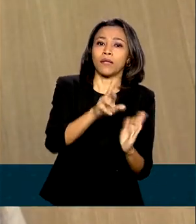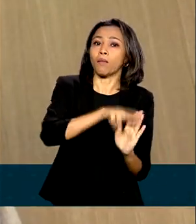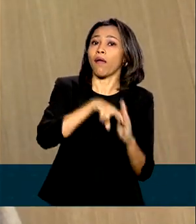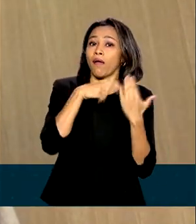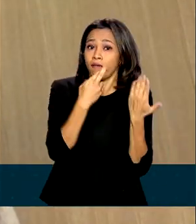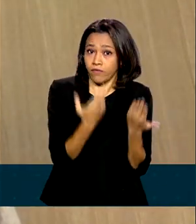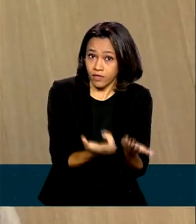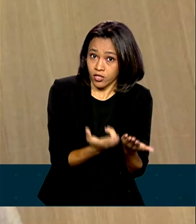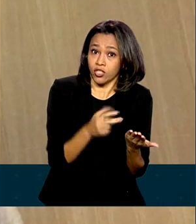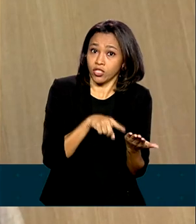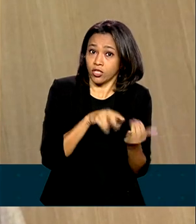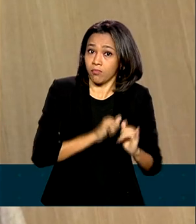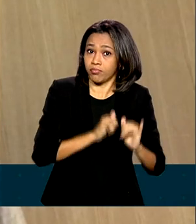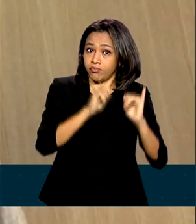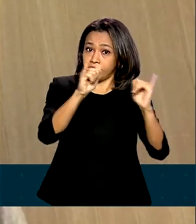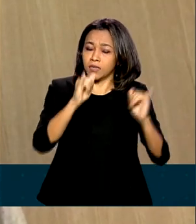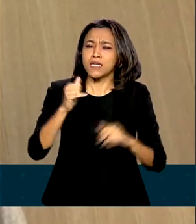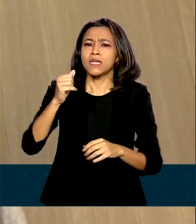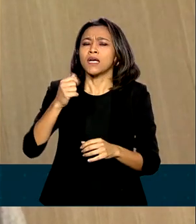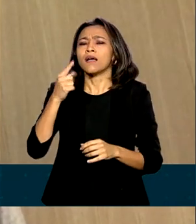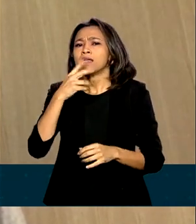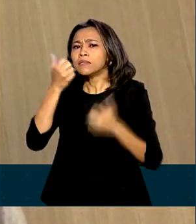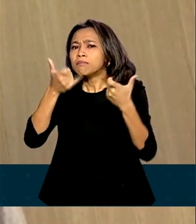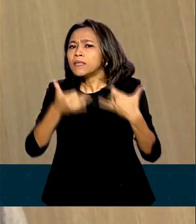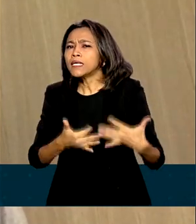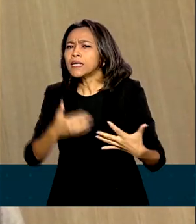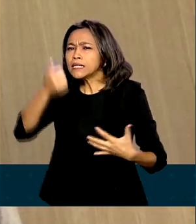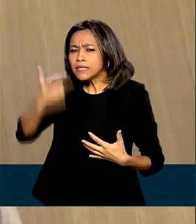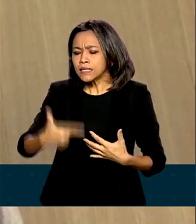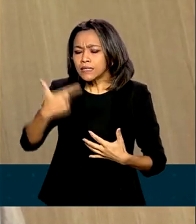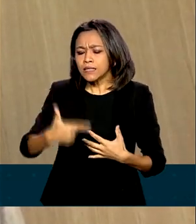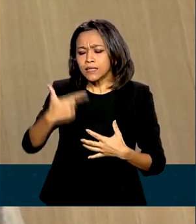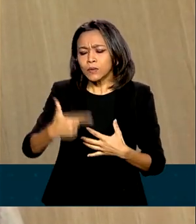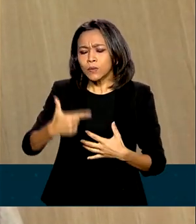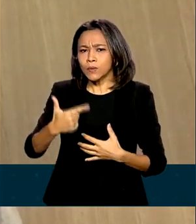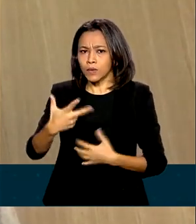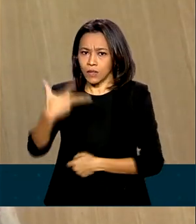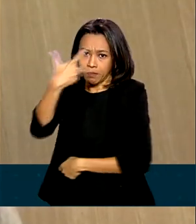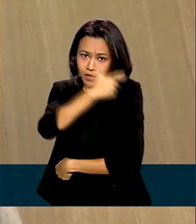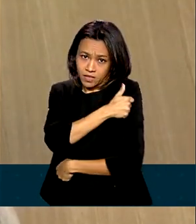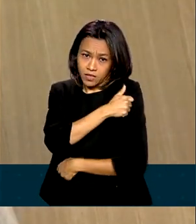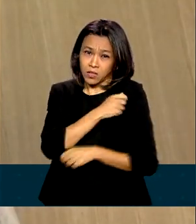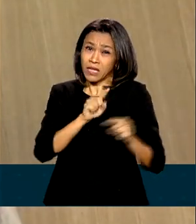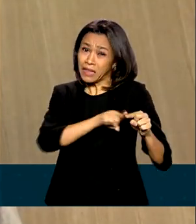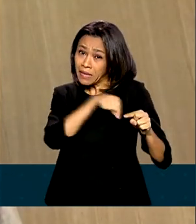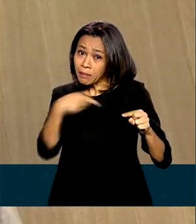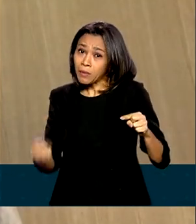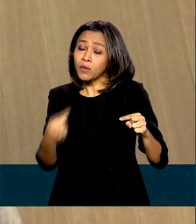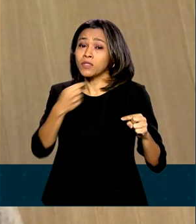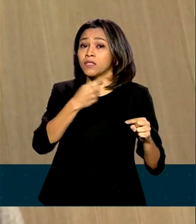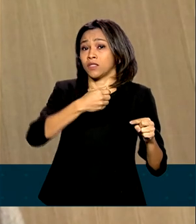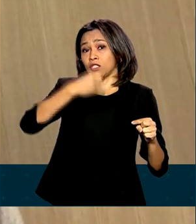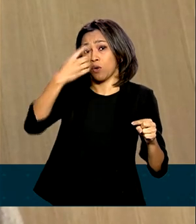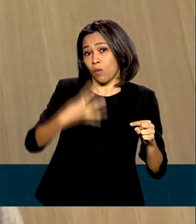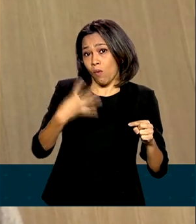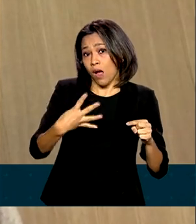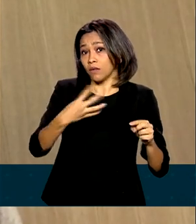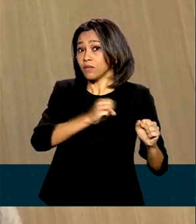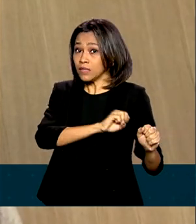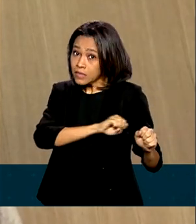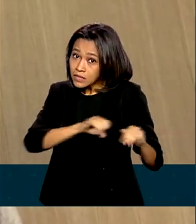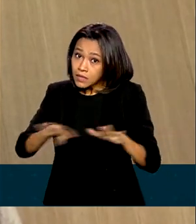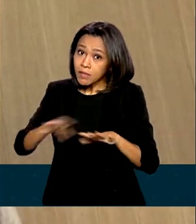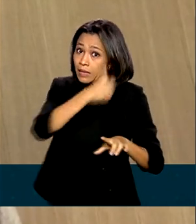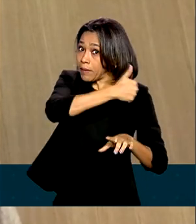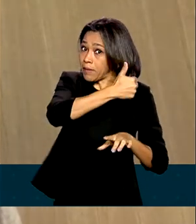mostra que se você dá uma segunda dose após mais ou menos quatro semanas, até seis semanas, é possível